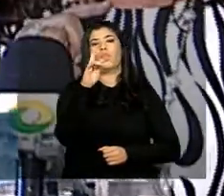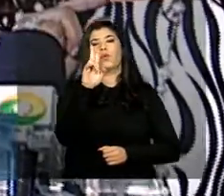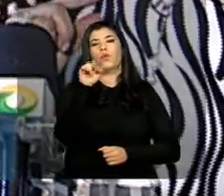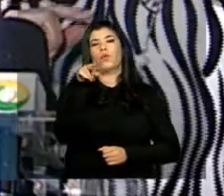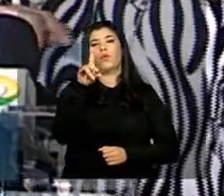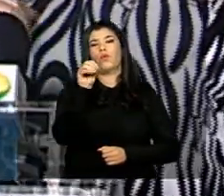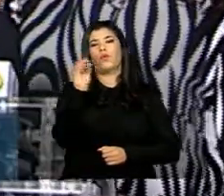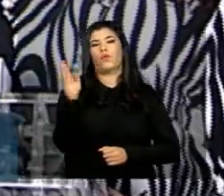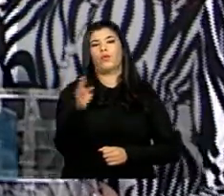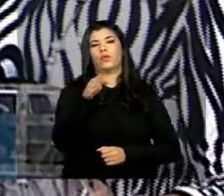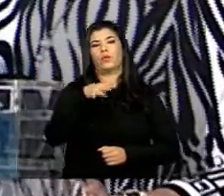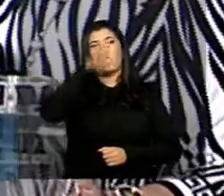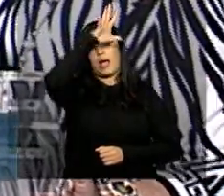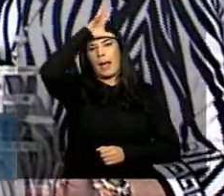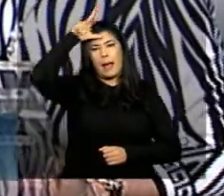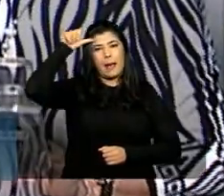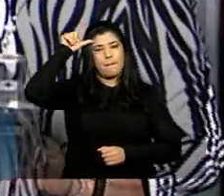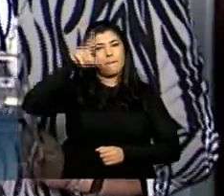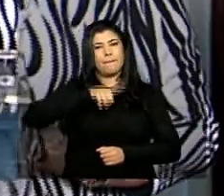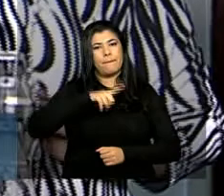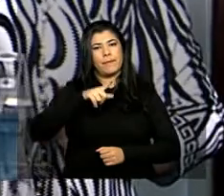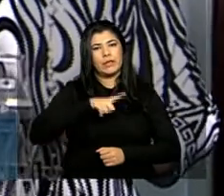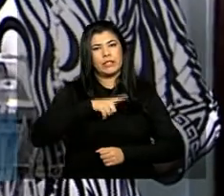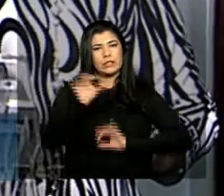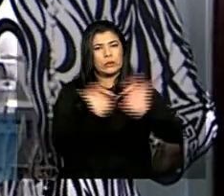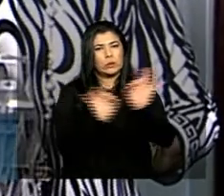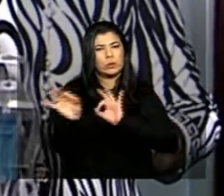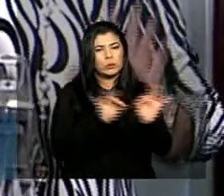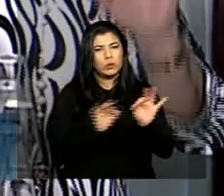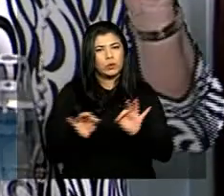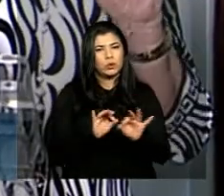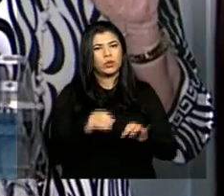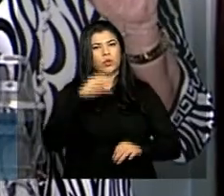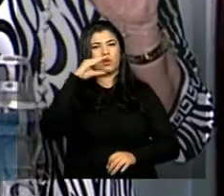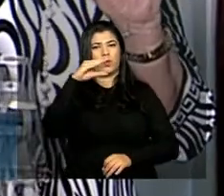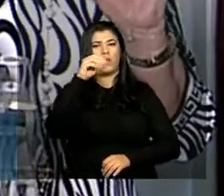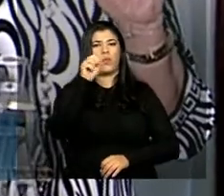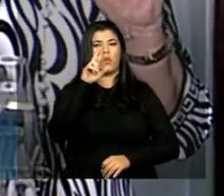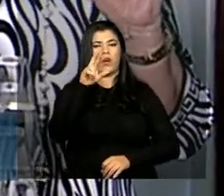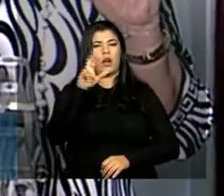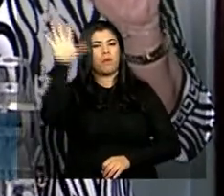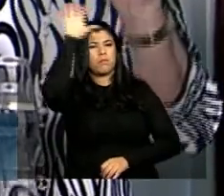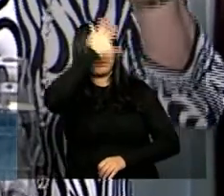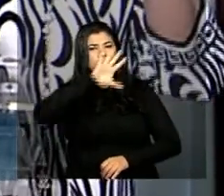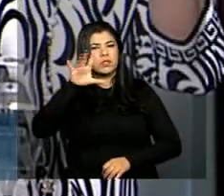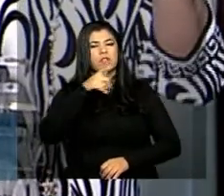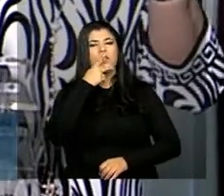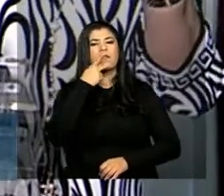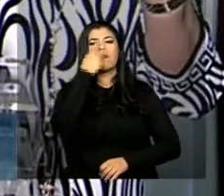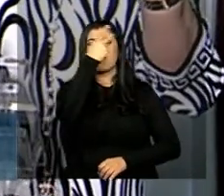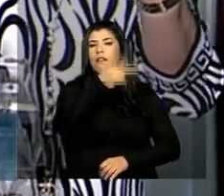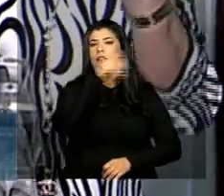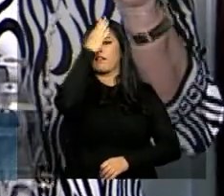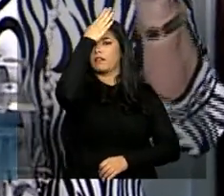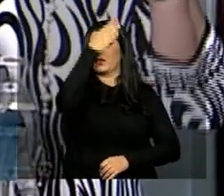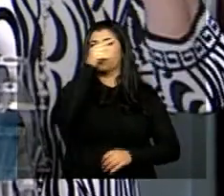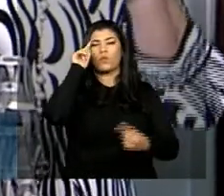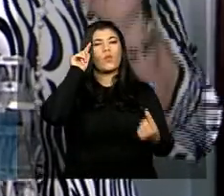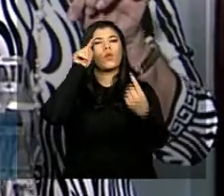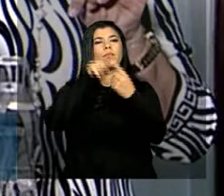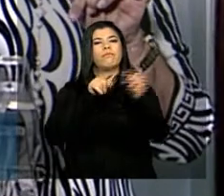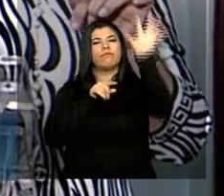excepcionalizou o financiamento de CAR no Brasil inteiro que o fundo da Amazônia o próprio nome já diz ele era para a Amazônia